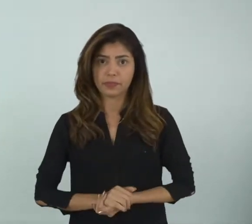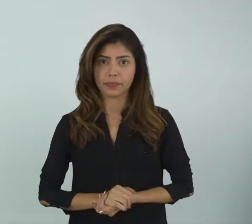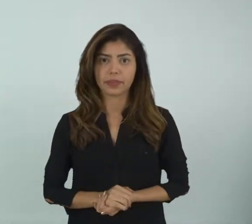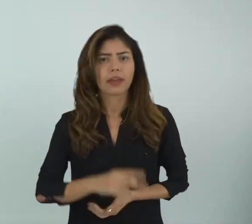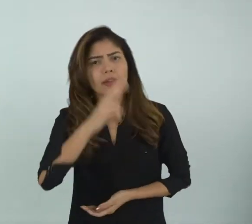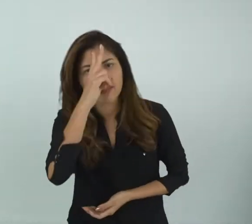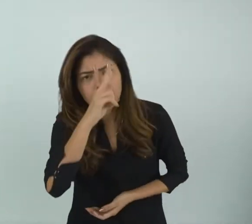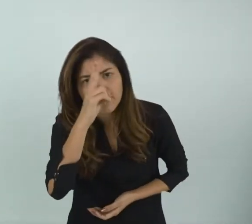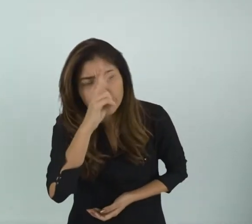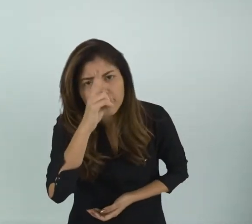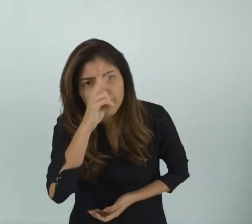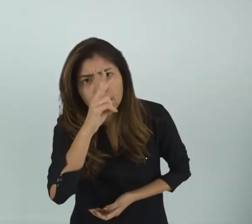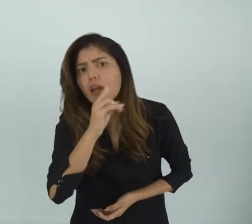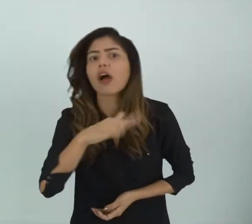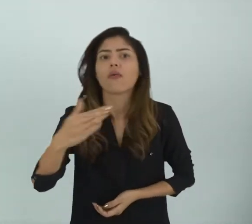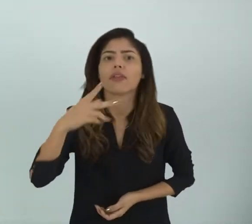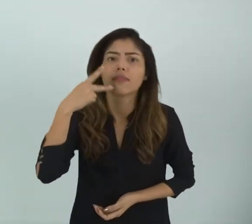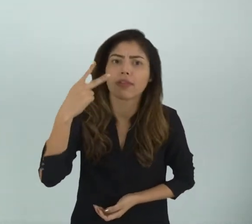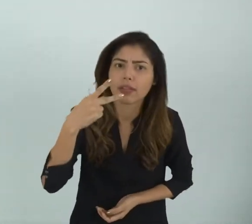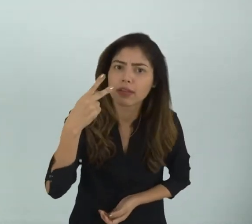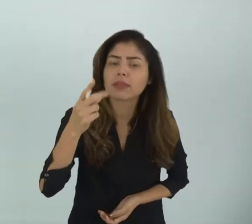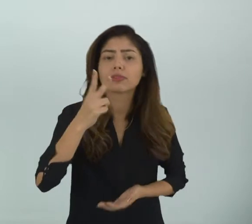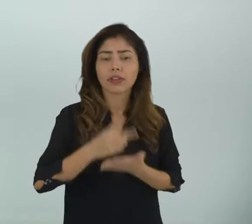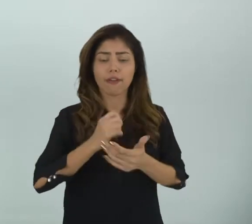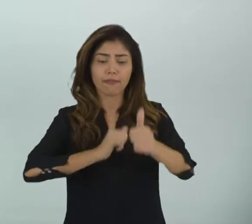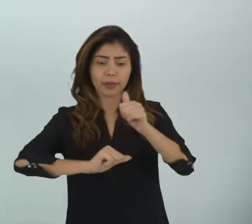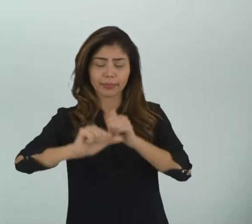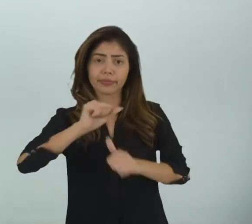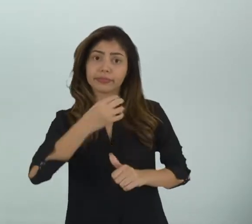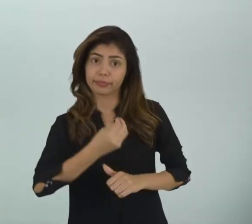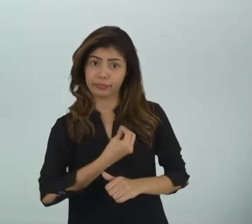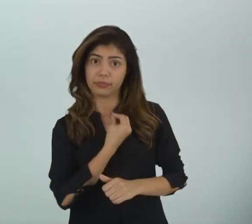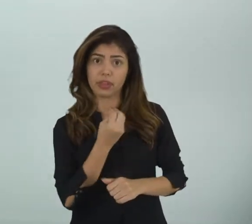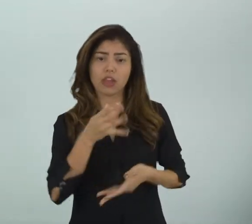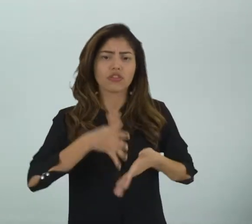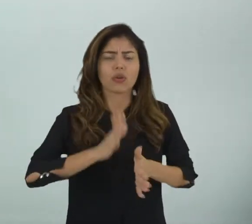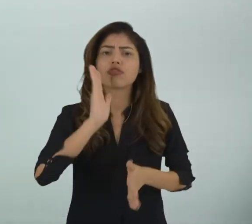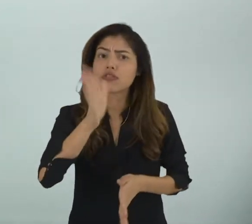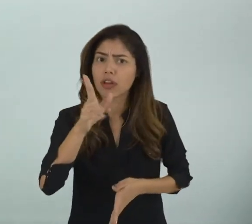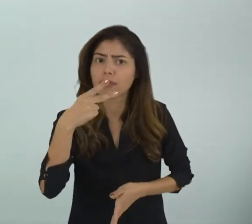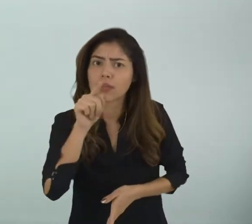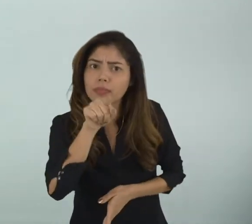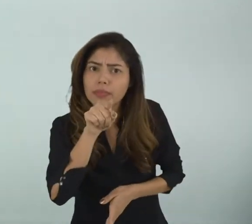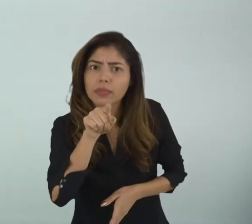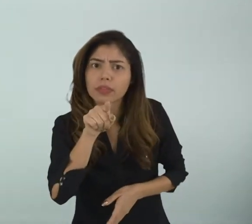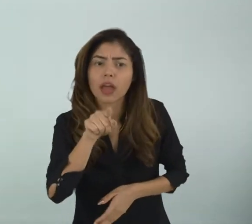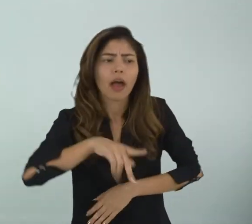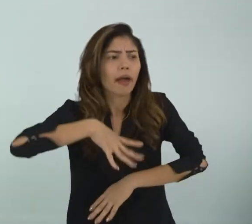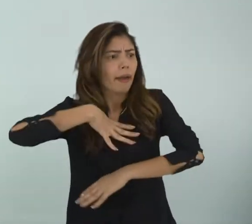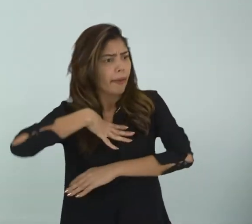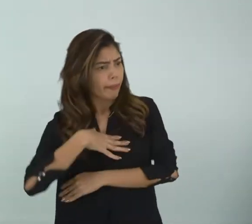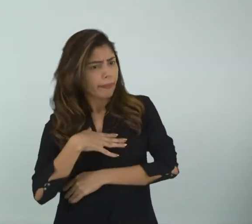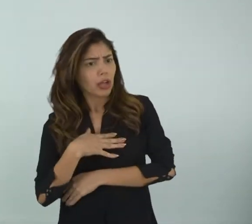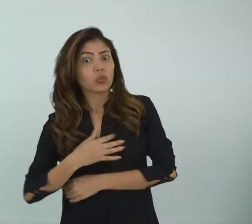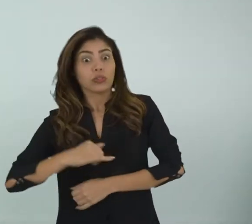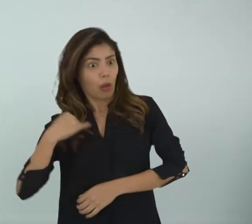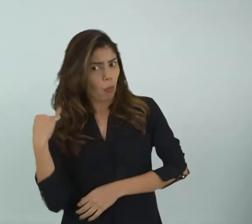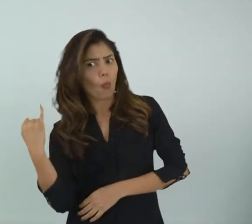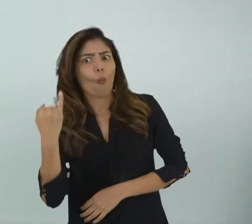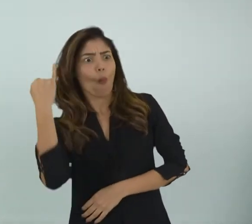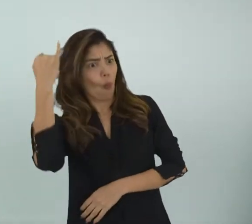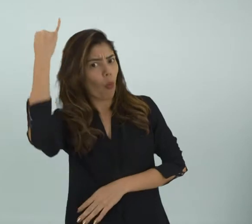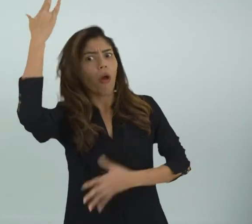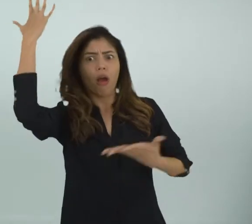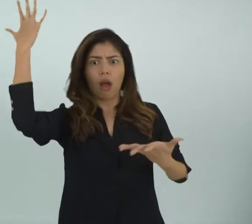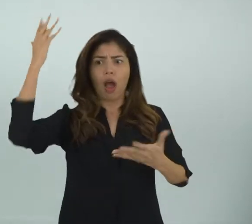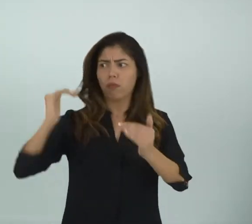Lembra que Sempre nós falamos Que a nossa vida Vai mudando Alguém já chegou Para você e falou Fulano Tu está tão grande Tu